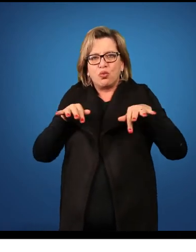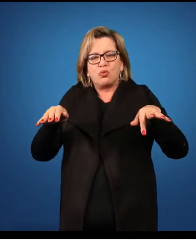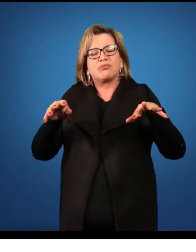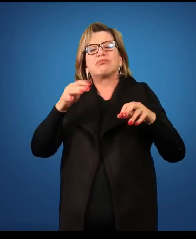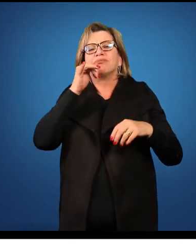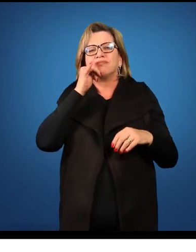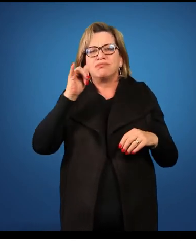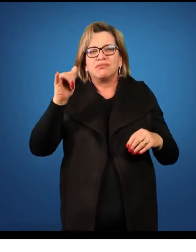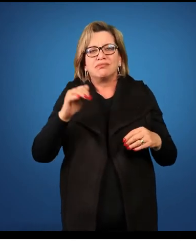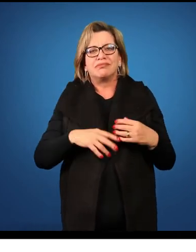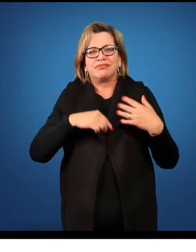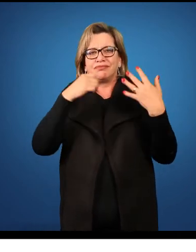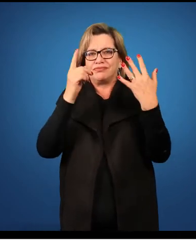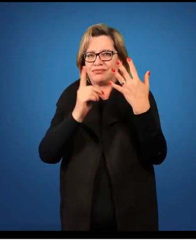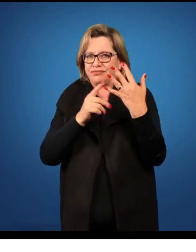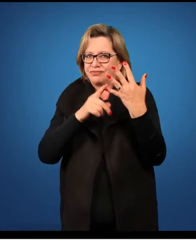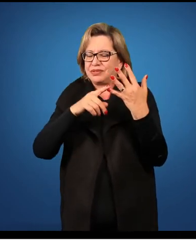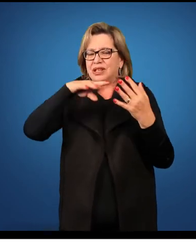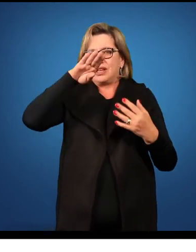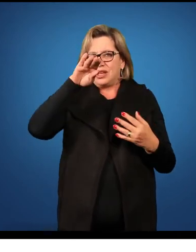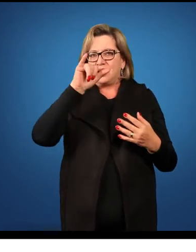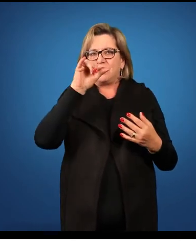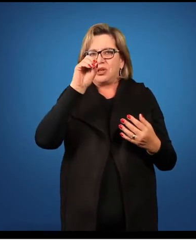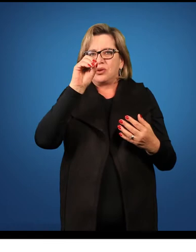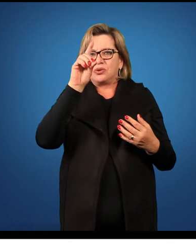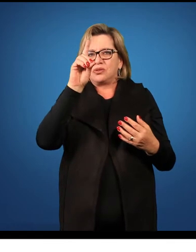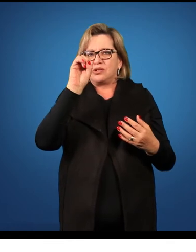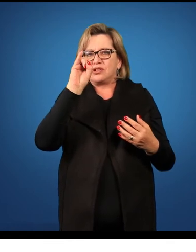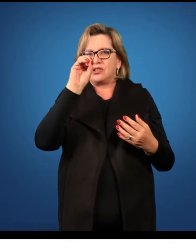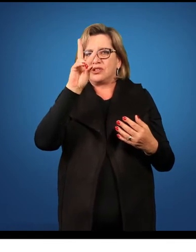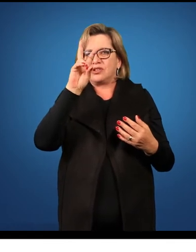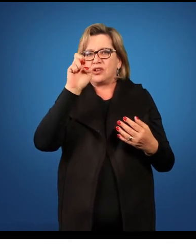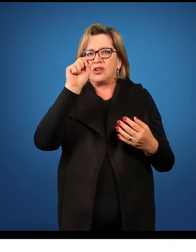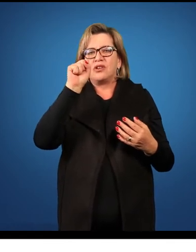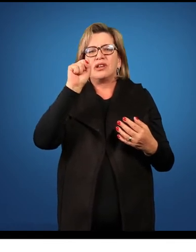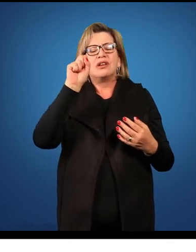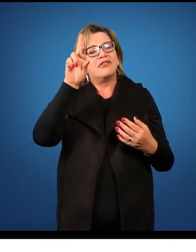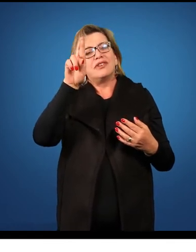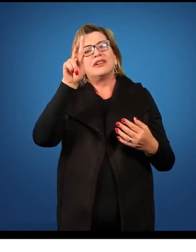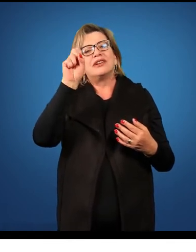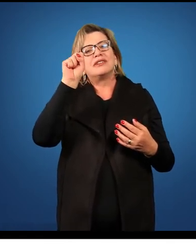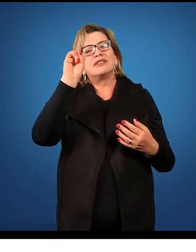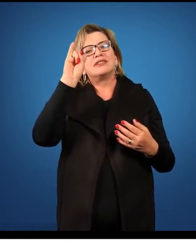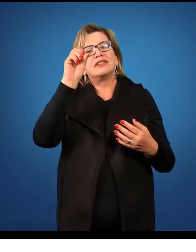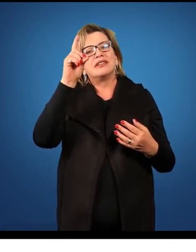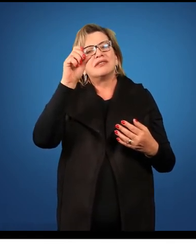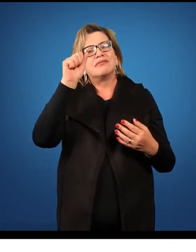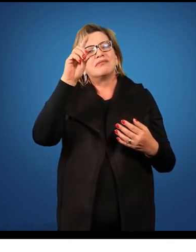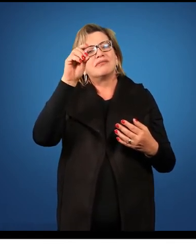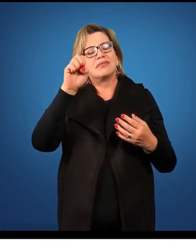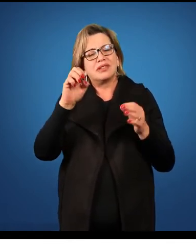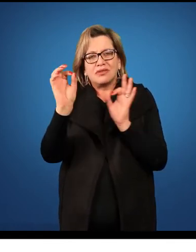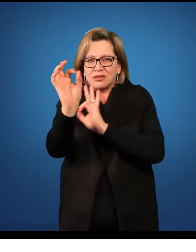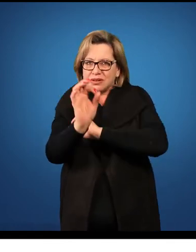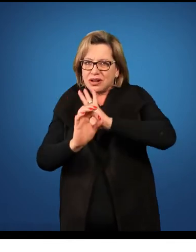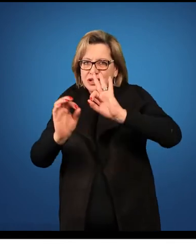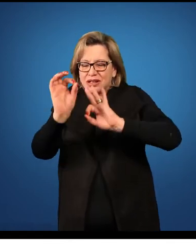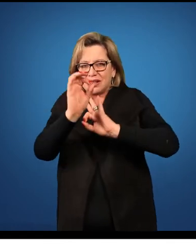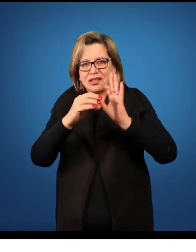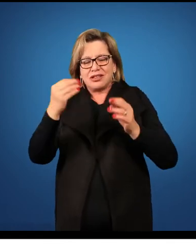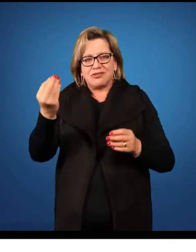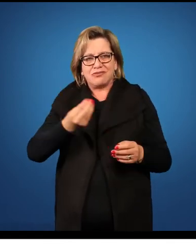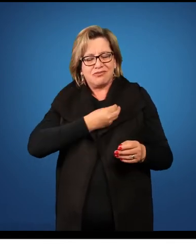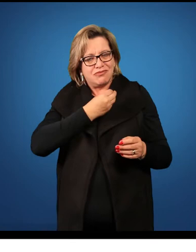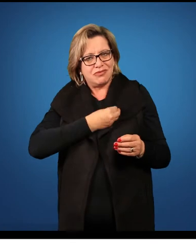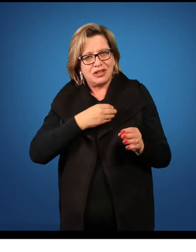No conteúdo estruturante biodiversidade, que é um conteúdo um pouco mais amplo, nós vamos trabalhar desde a organização dos seres vivos, a parte